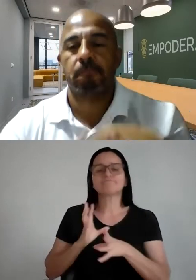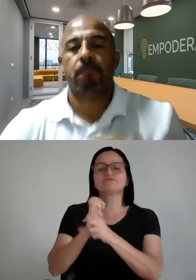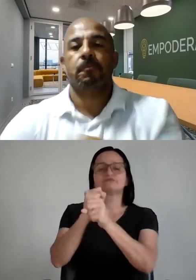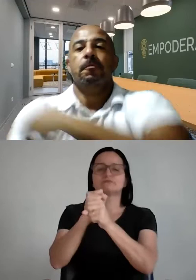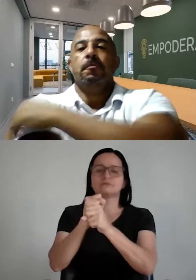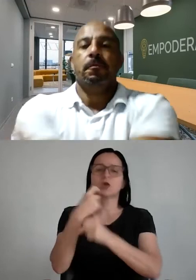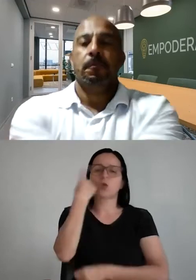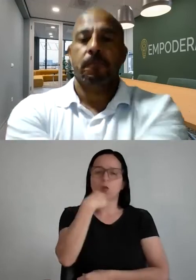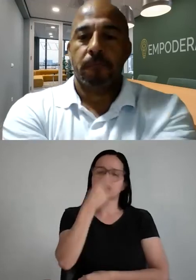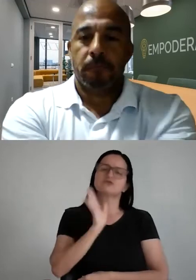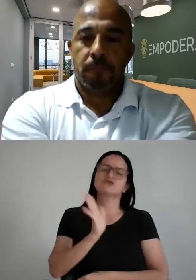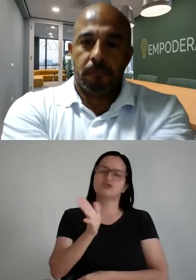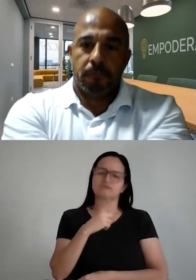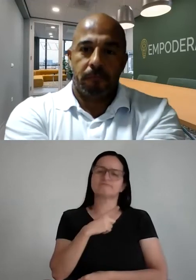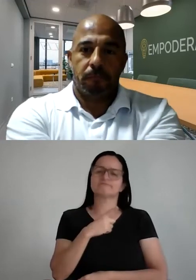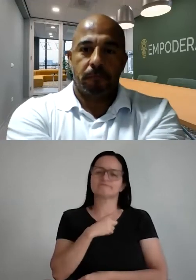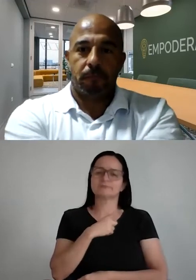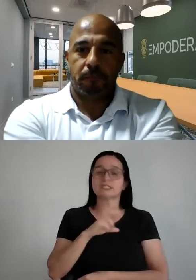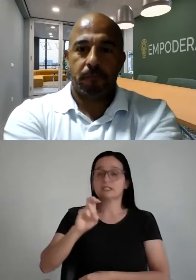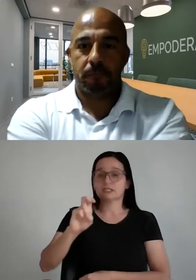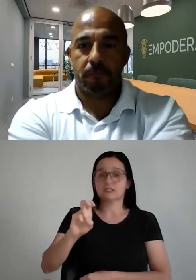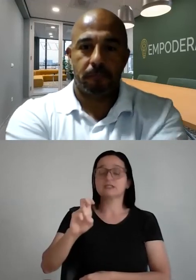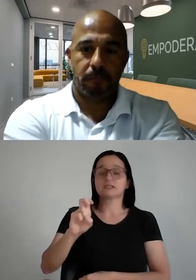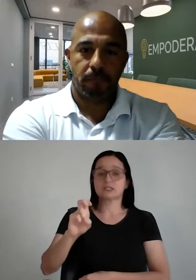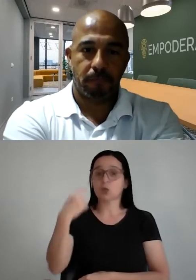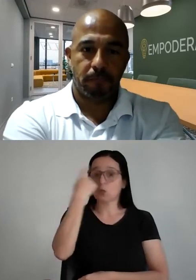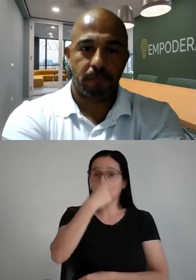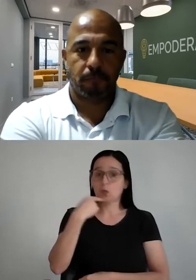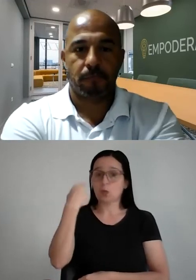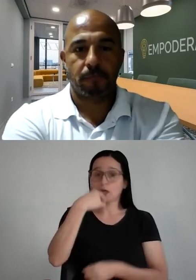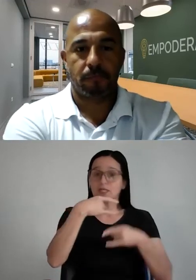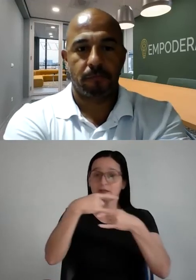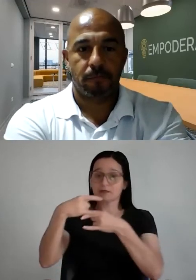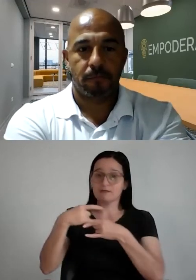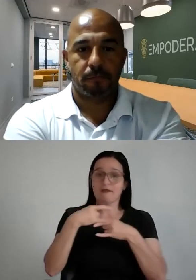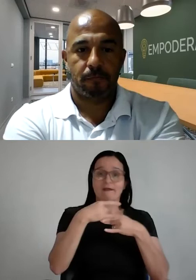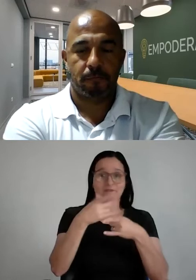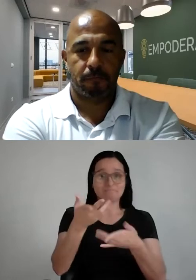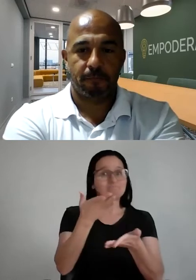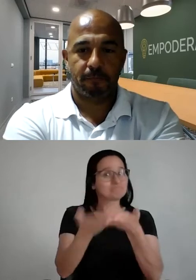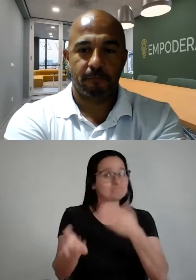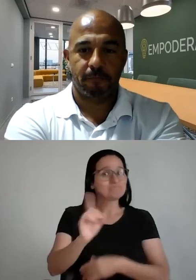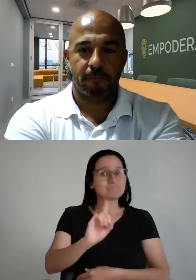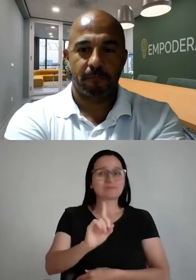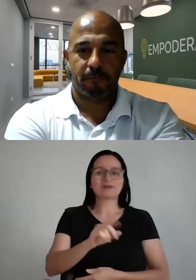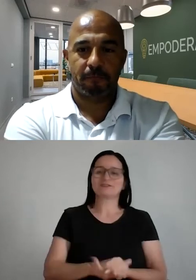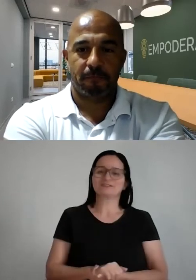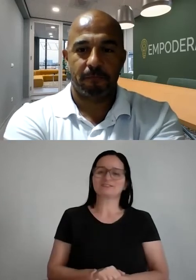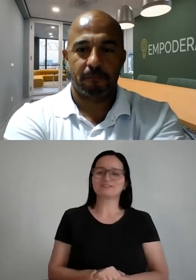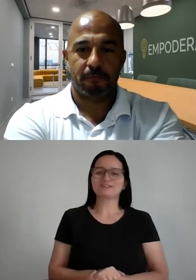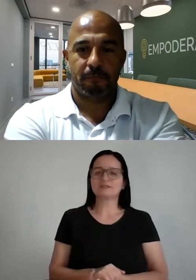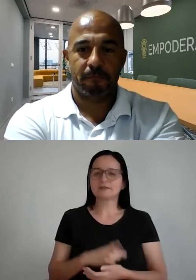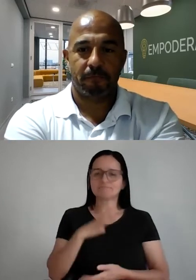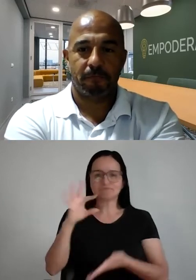E uma informação importante, são cinco horas por live, então não perde nenhuma live, tá? Não tem lista de